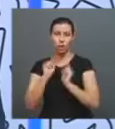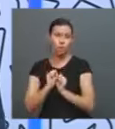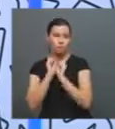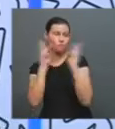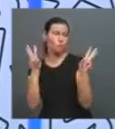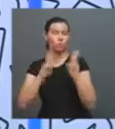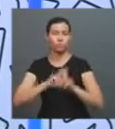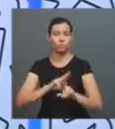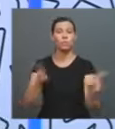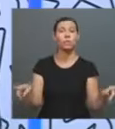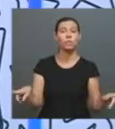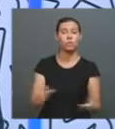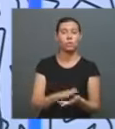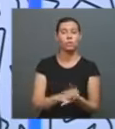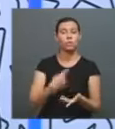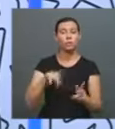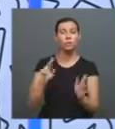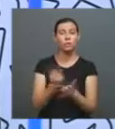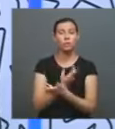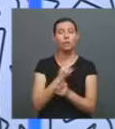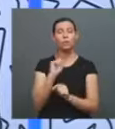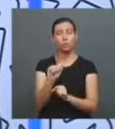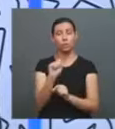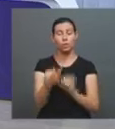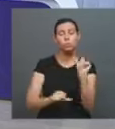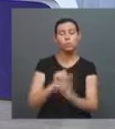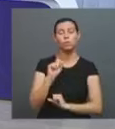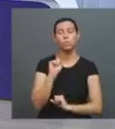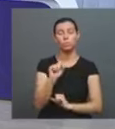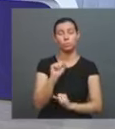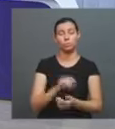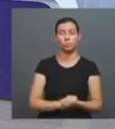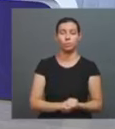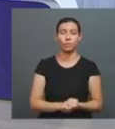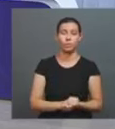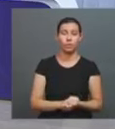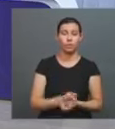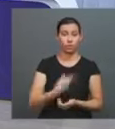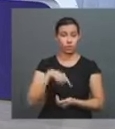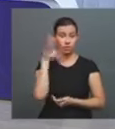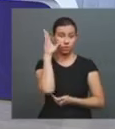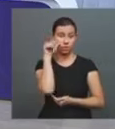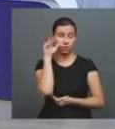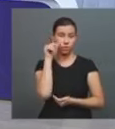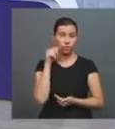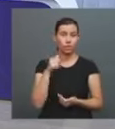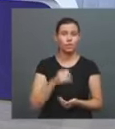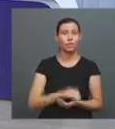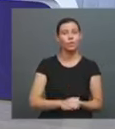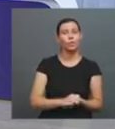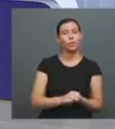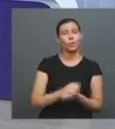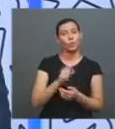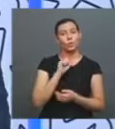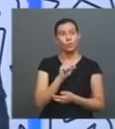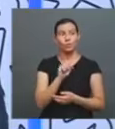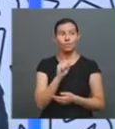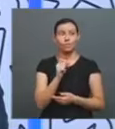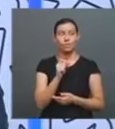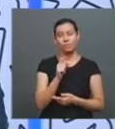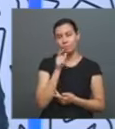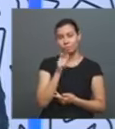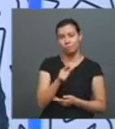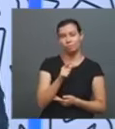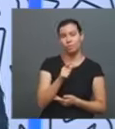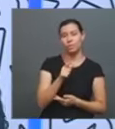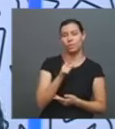Aonde erramos e como podemos consertar isso? Só para título de curiosidade, o que são os e-readers? Os e-readers, na verdade,